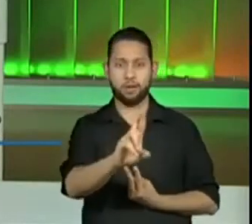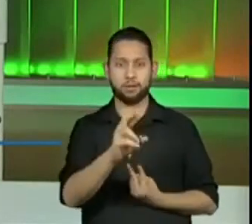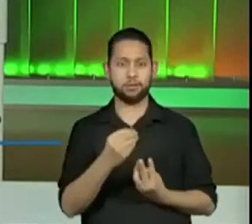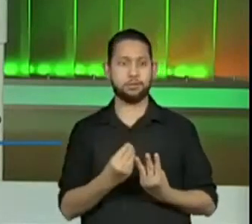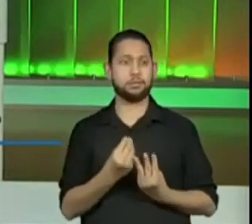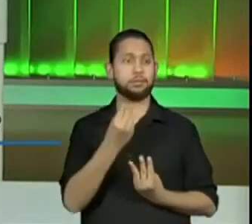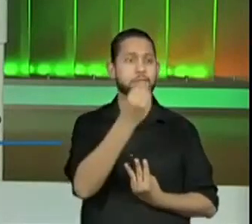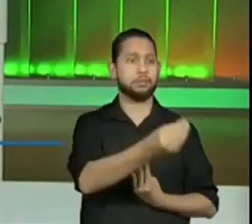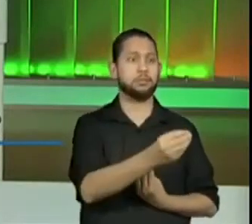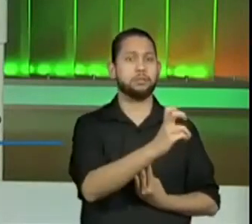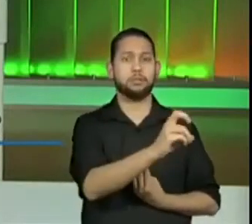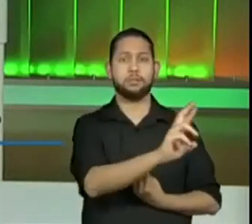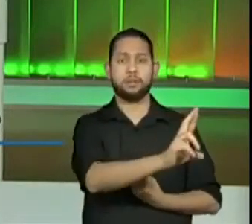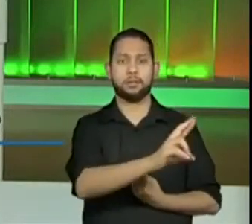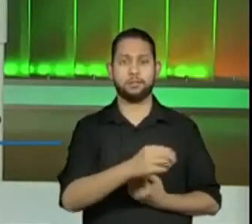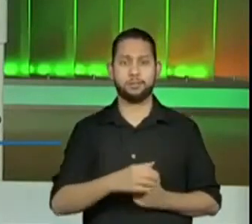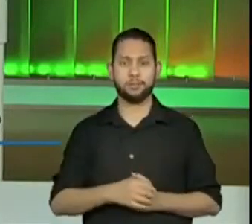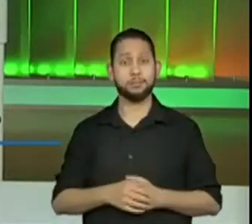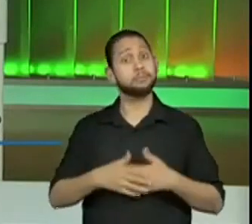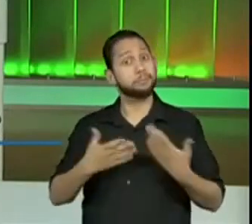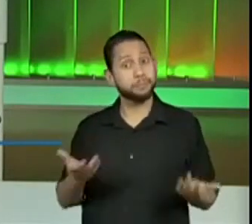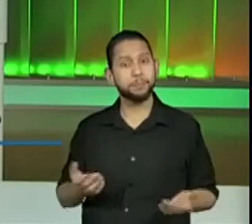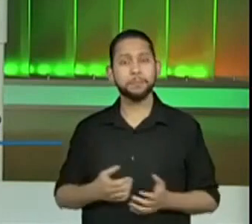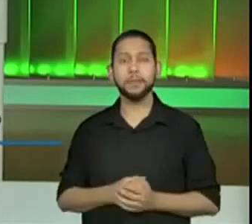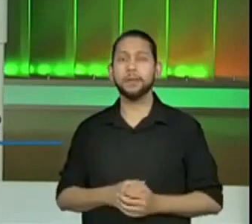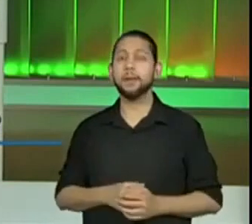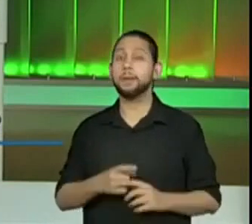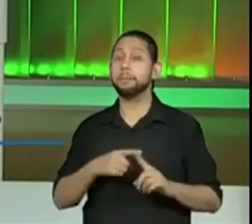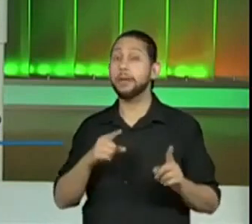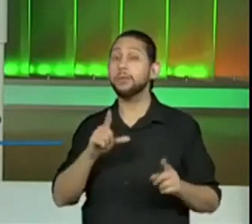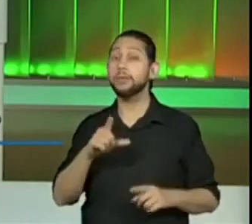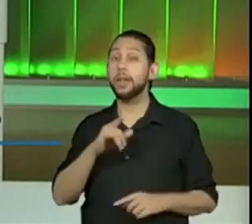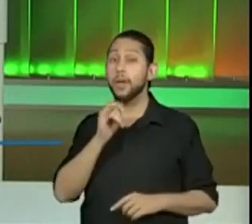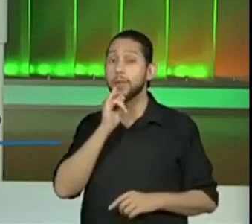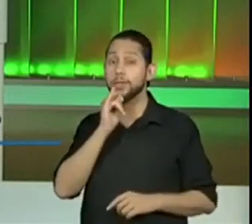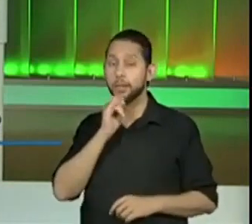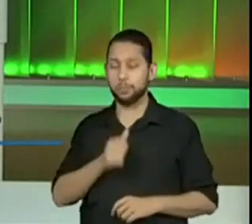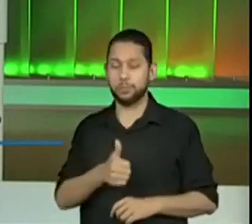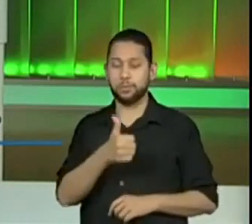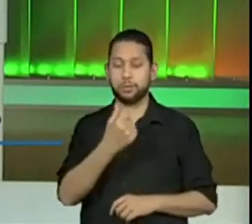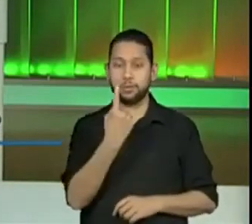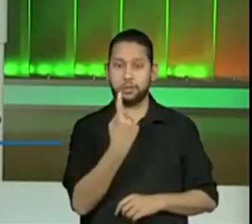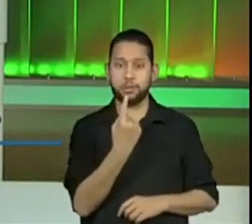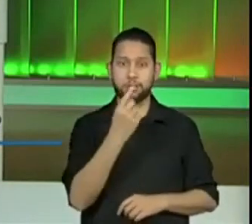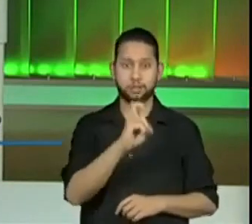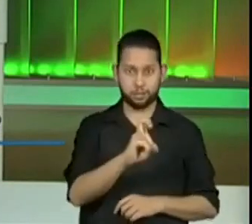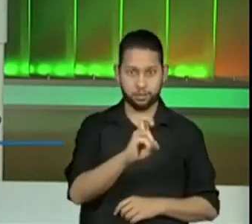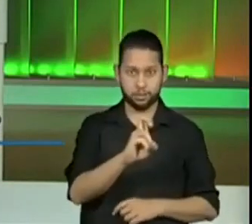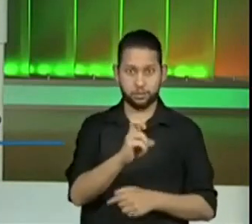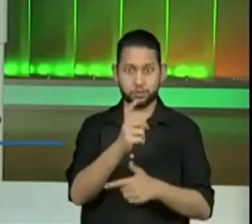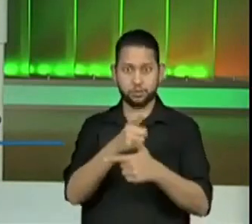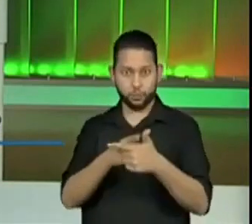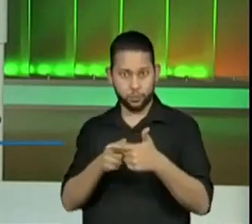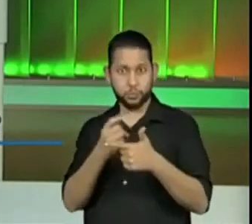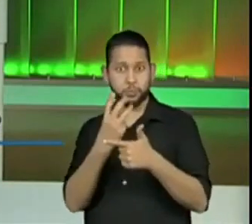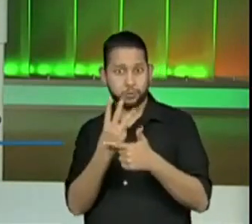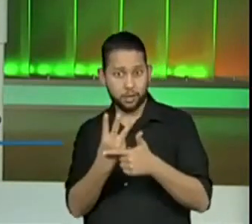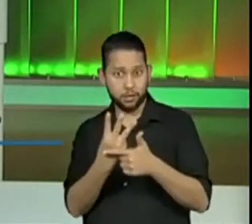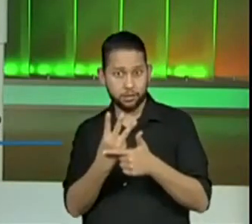só que eu dividi isso em três. Então, vamos lá, 15 dividido por 3 é igual a 5.